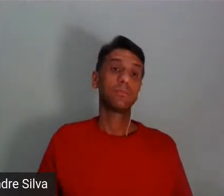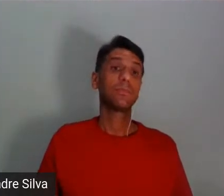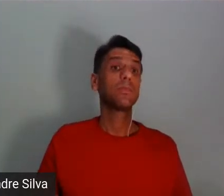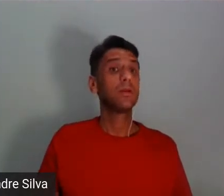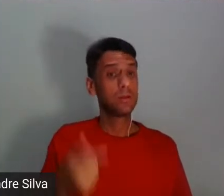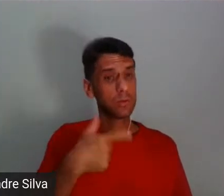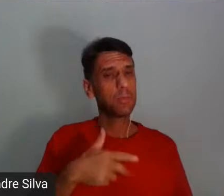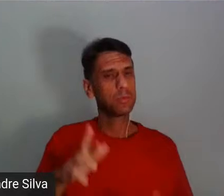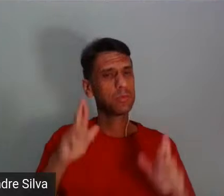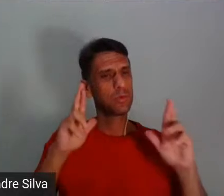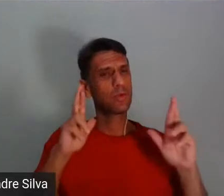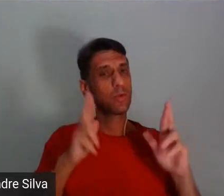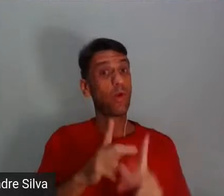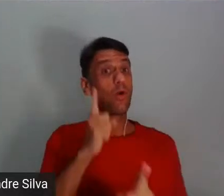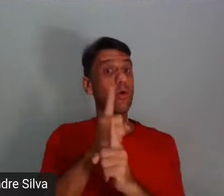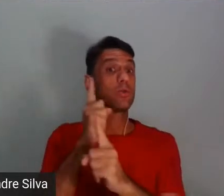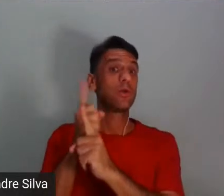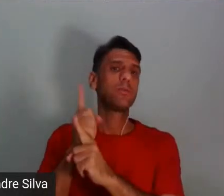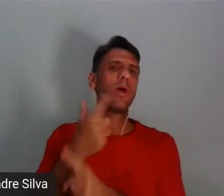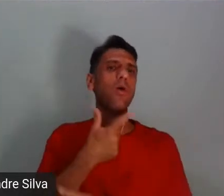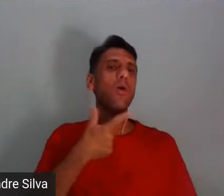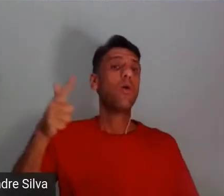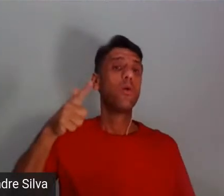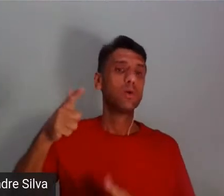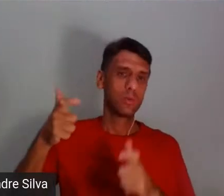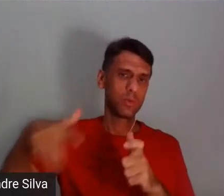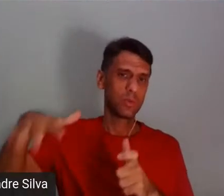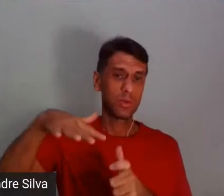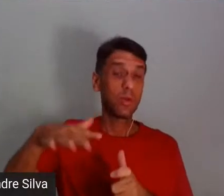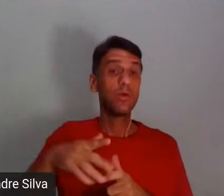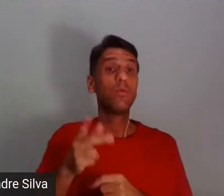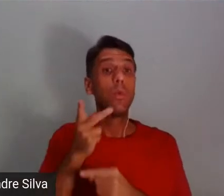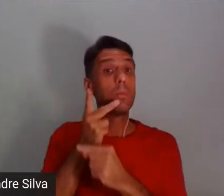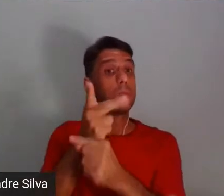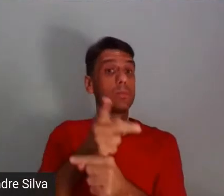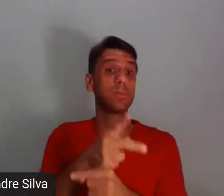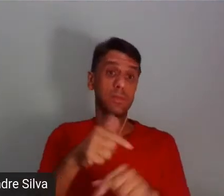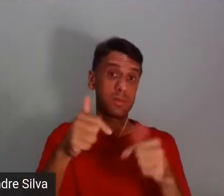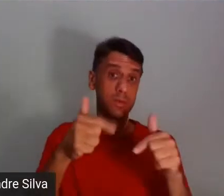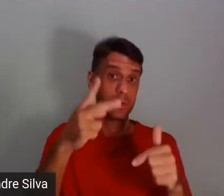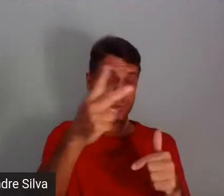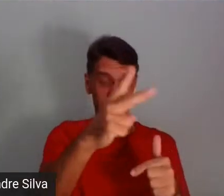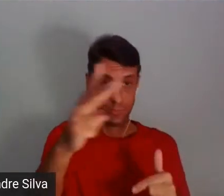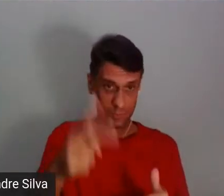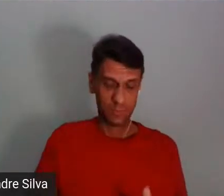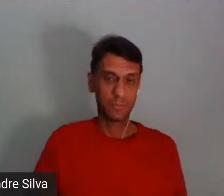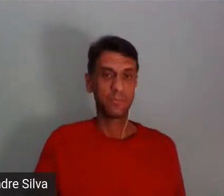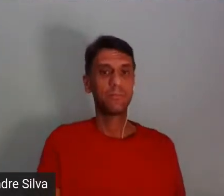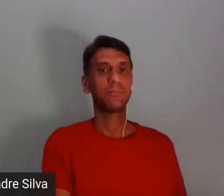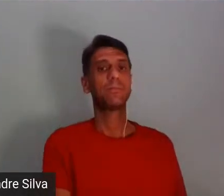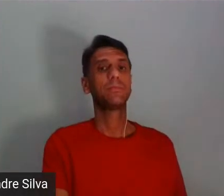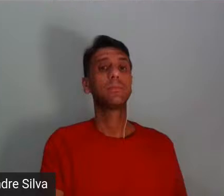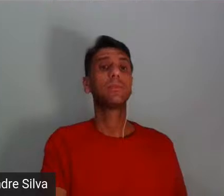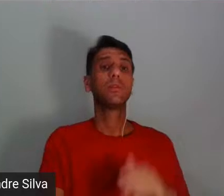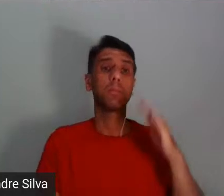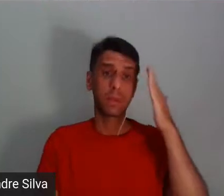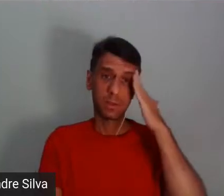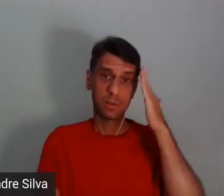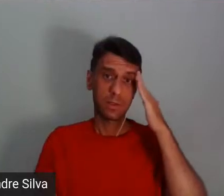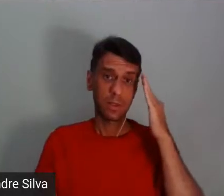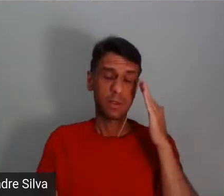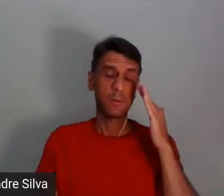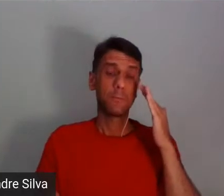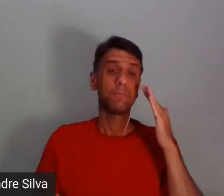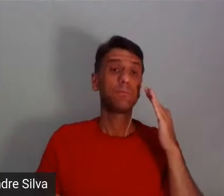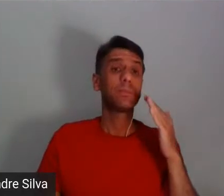encontrá-los mesmo em outras situações. Vou procurar os trabalhos de vocês. E também eu gostaria de saber se também